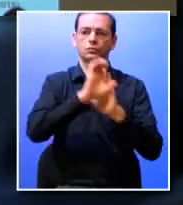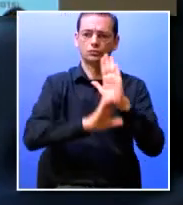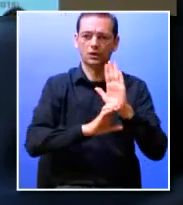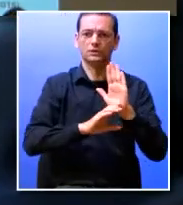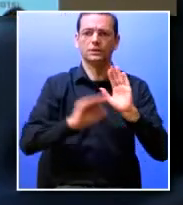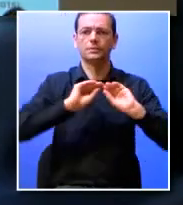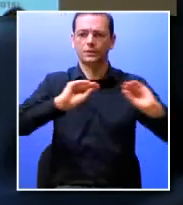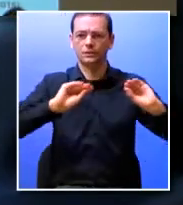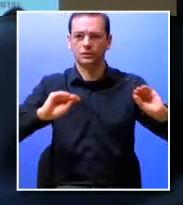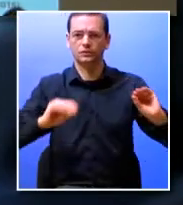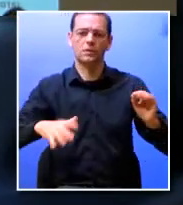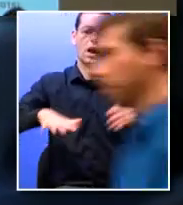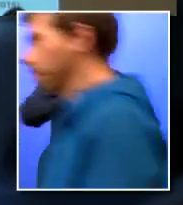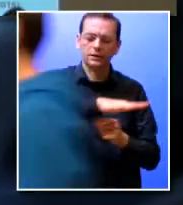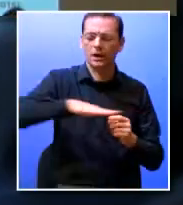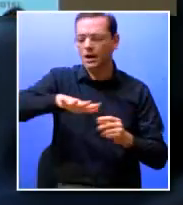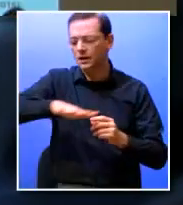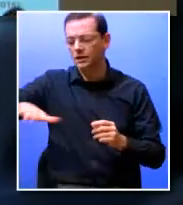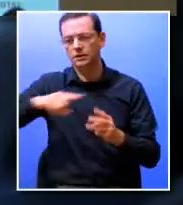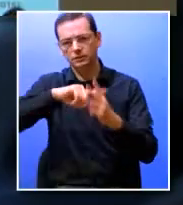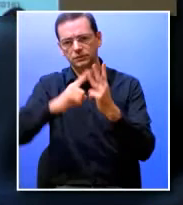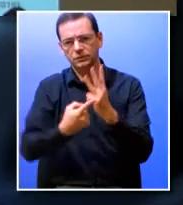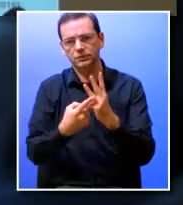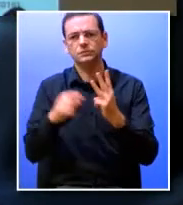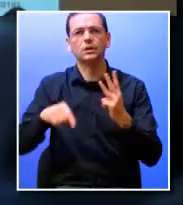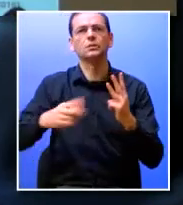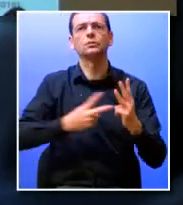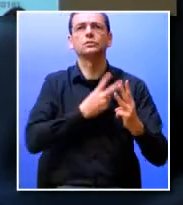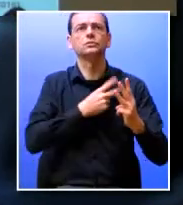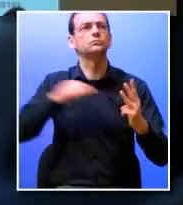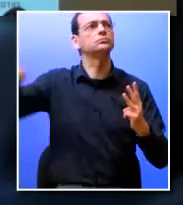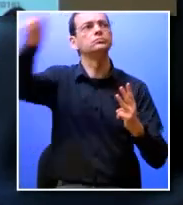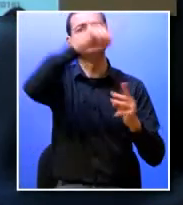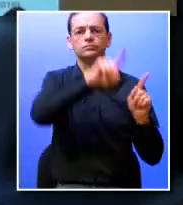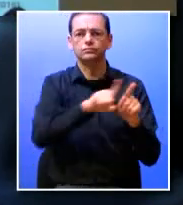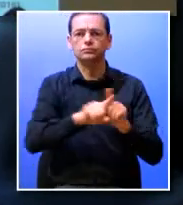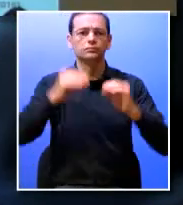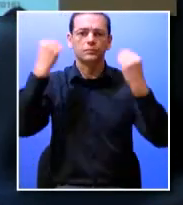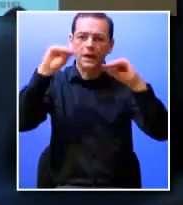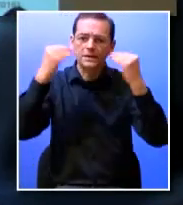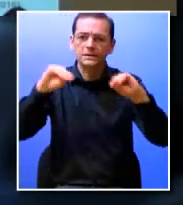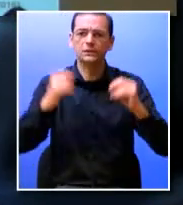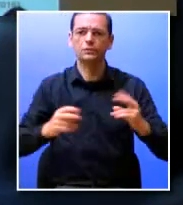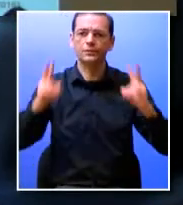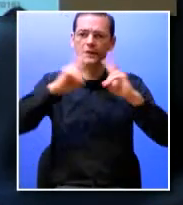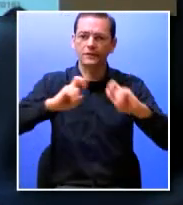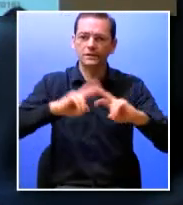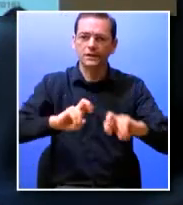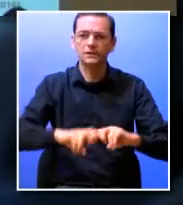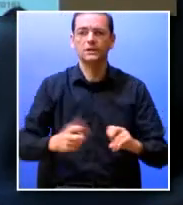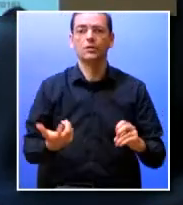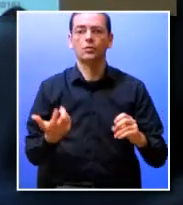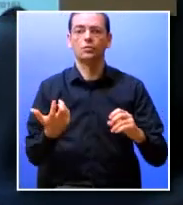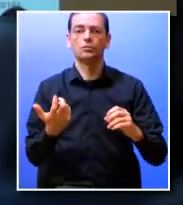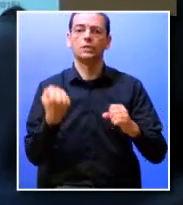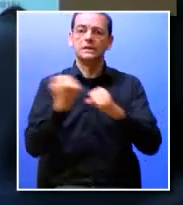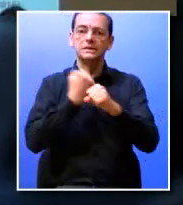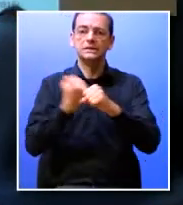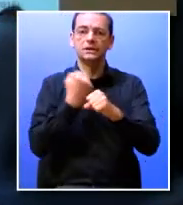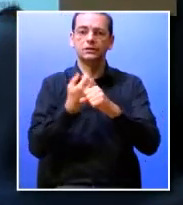três áreas de qualquer instituição de ensino superior, o ensino, a investigação e o serviço à comunidade